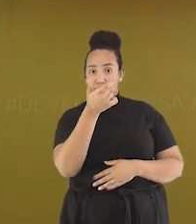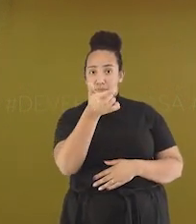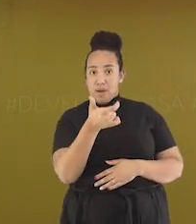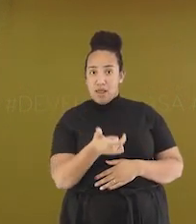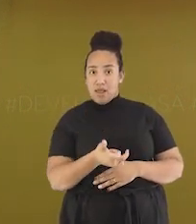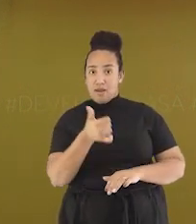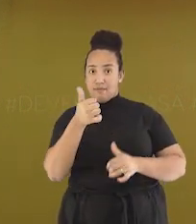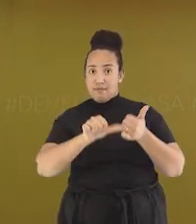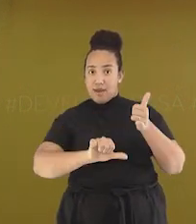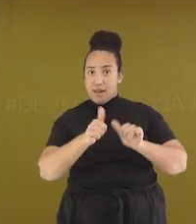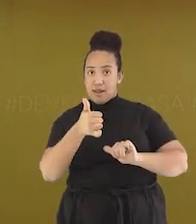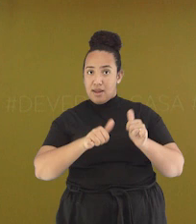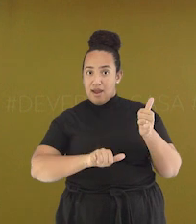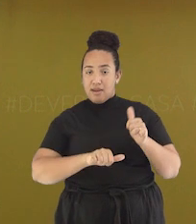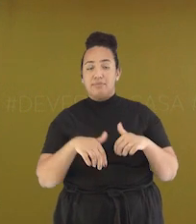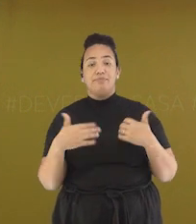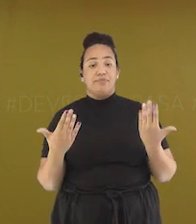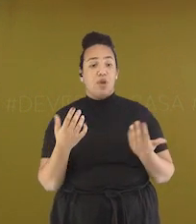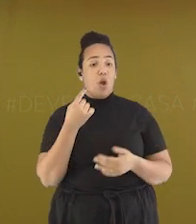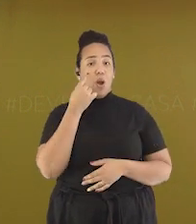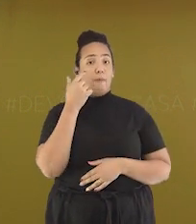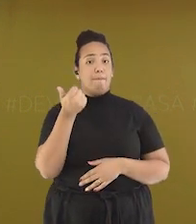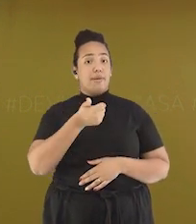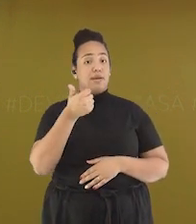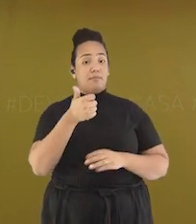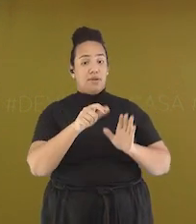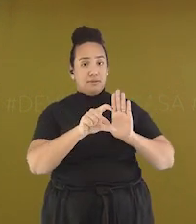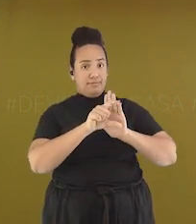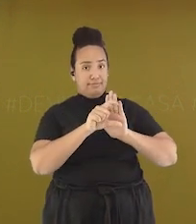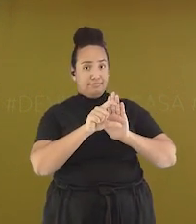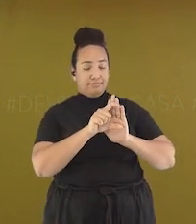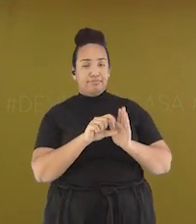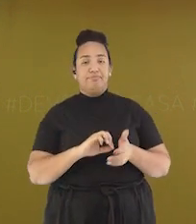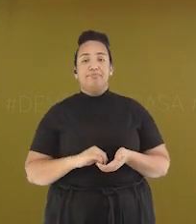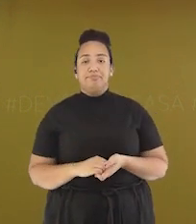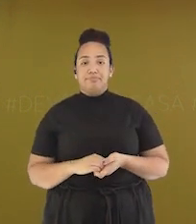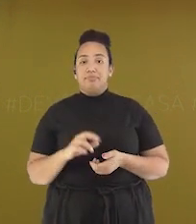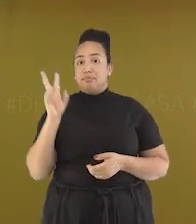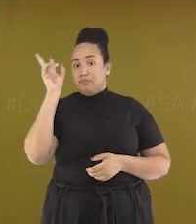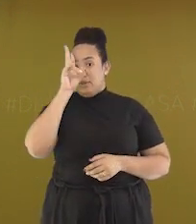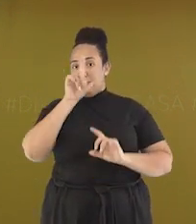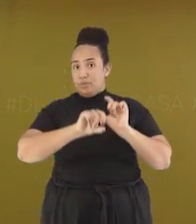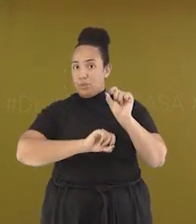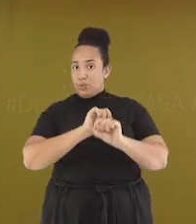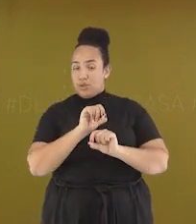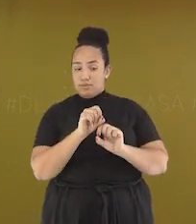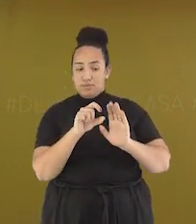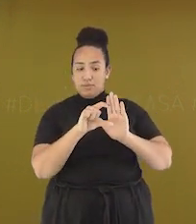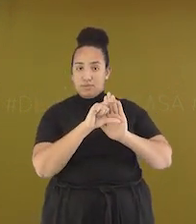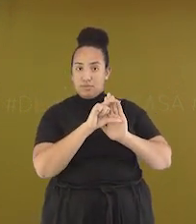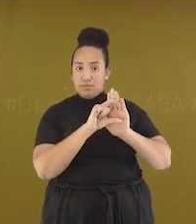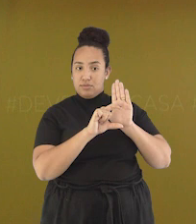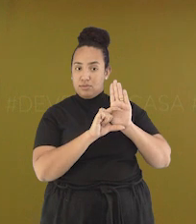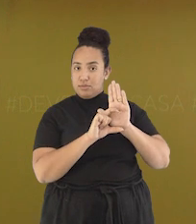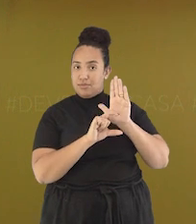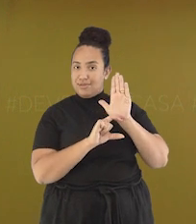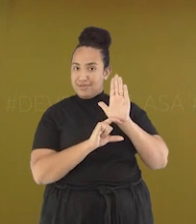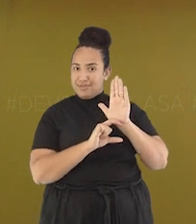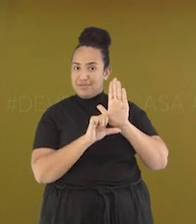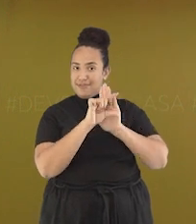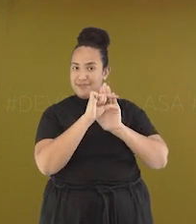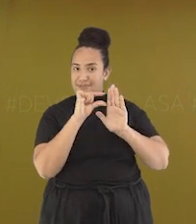Vamos analisar a primeira estrofe da letra da canção Lembrando que estrofe é um conjunto de versos